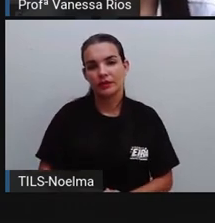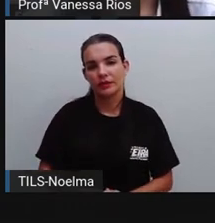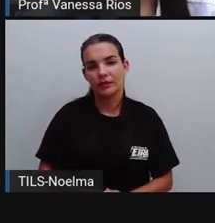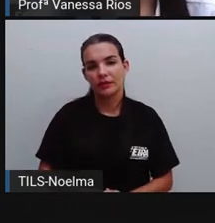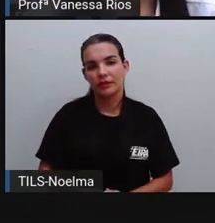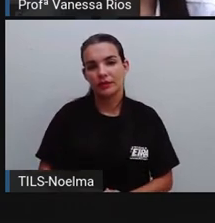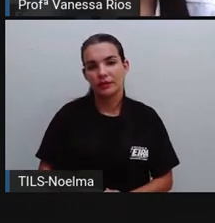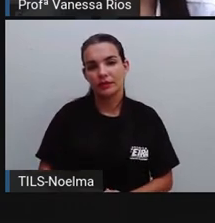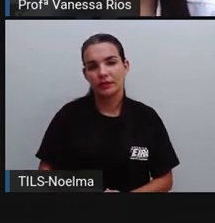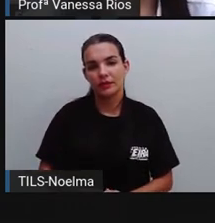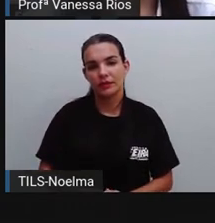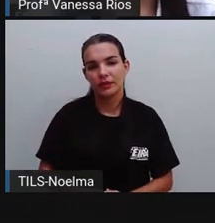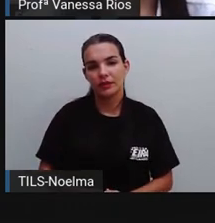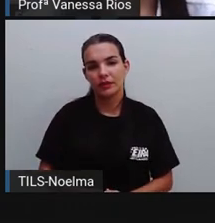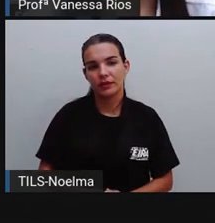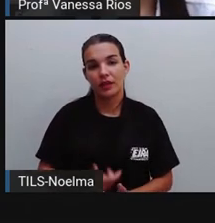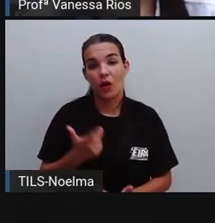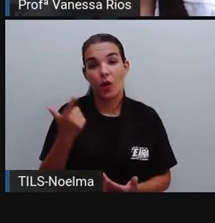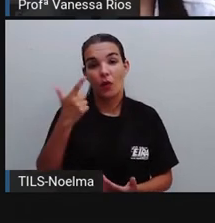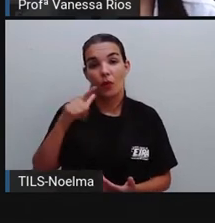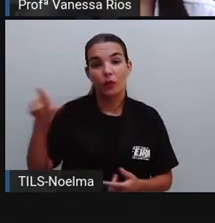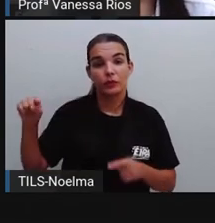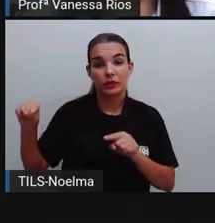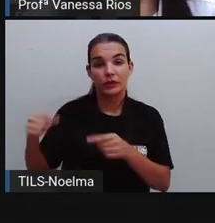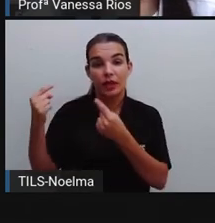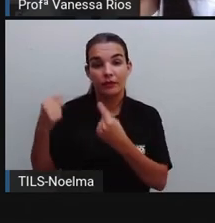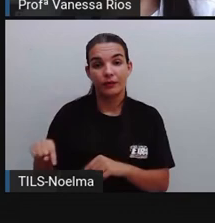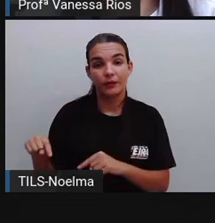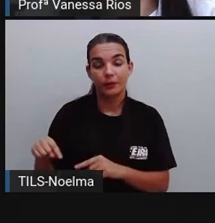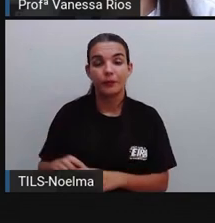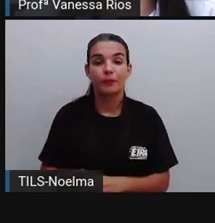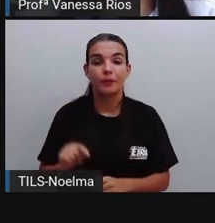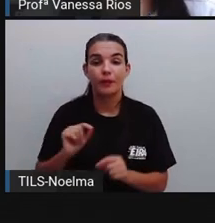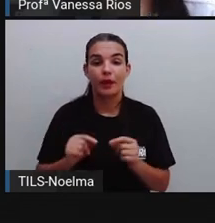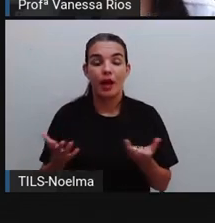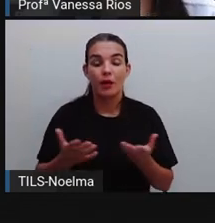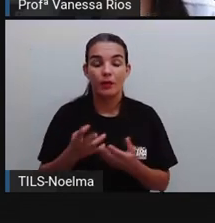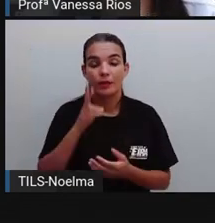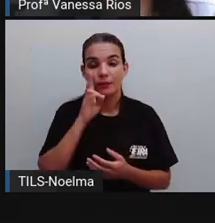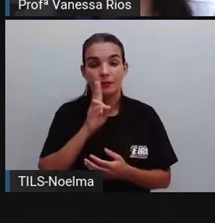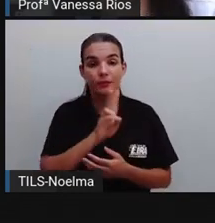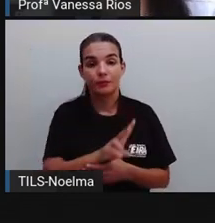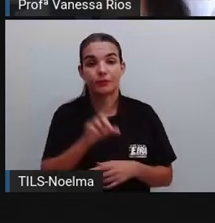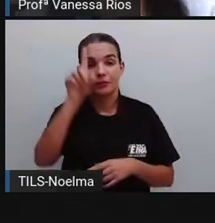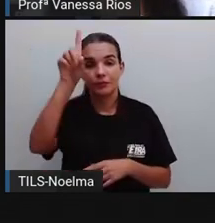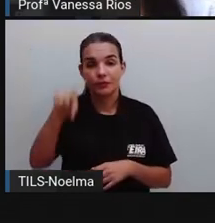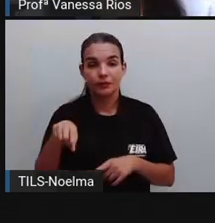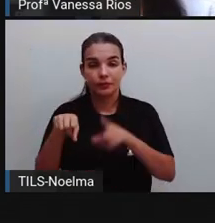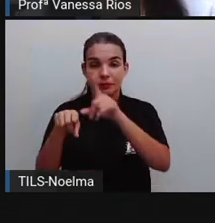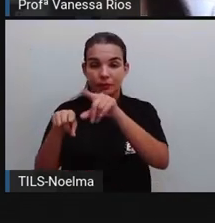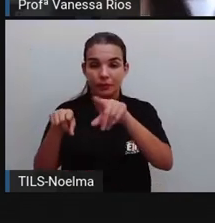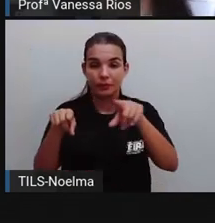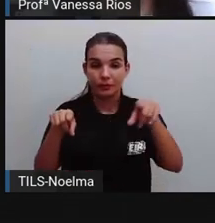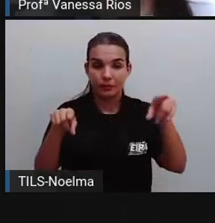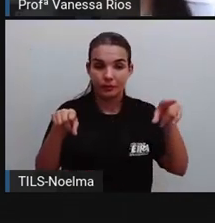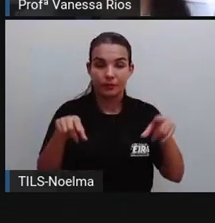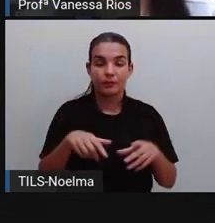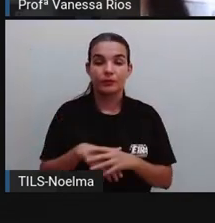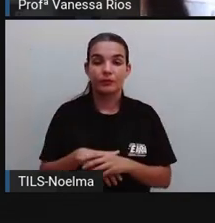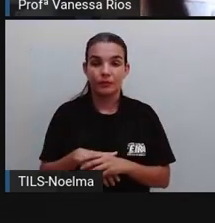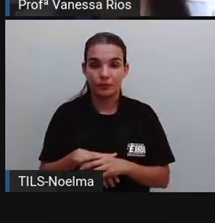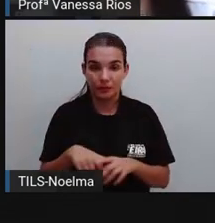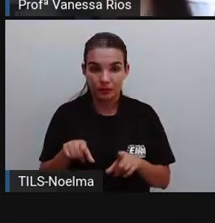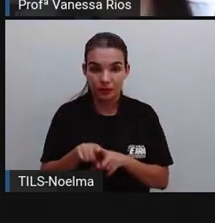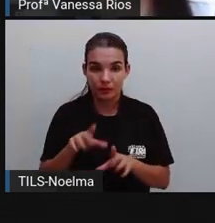Mas aí a Pró tem outro desafio. Agora, observando um gráfico, né? O gráfico aí, muito parecido com o